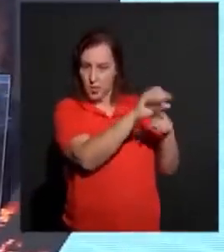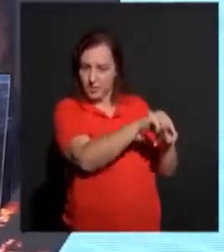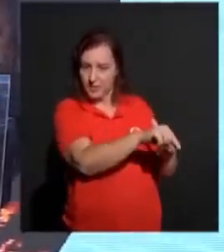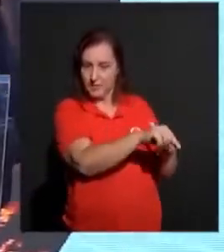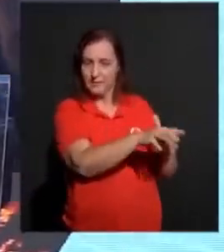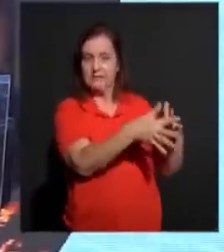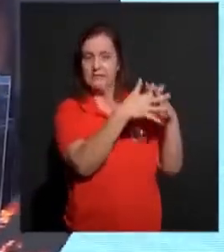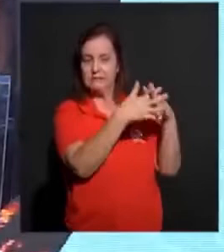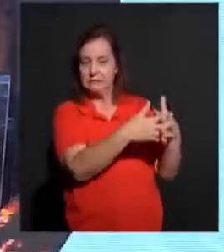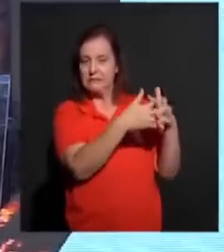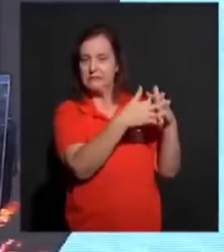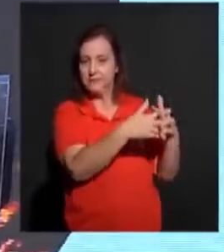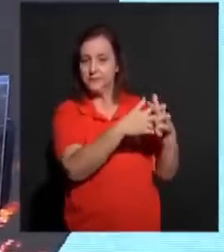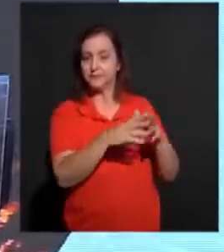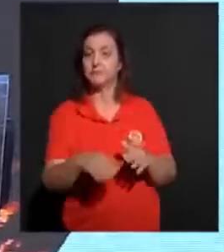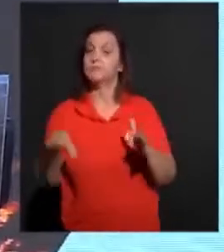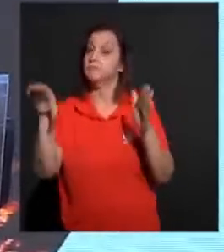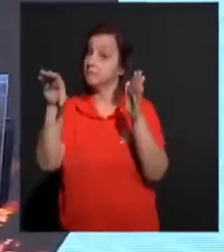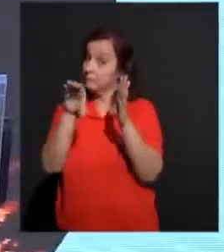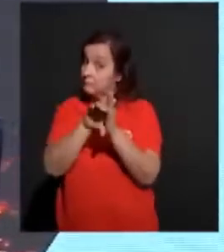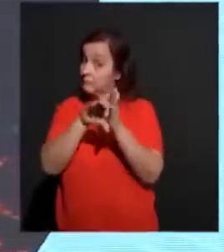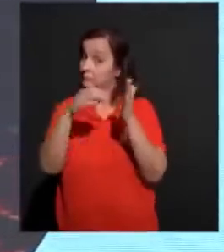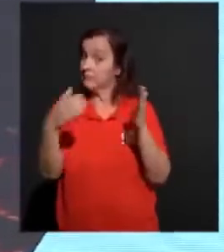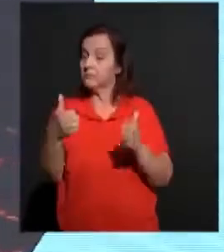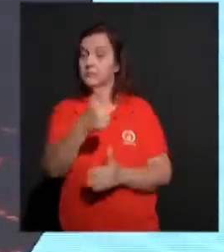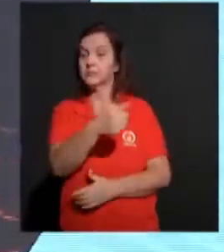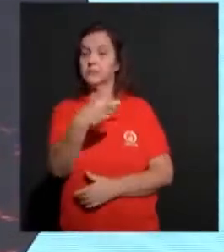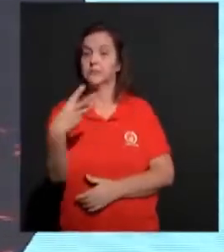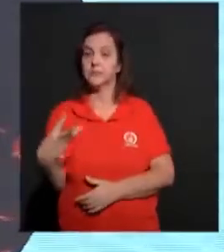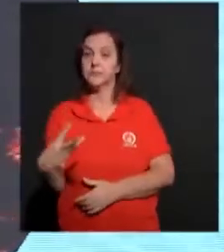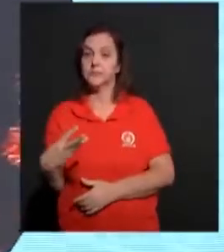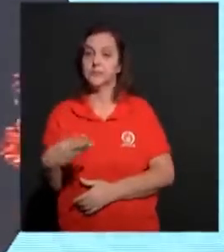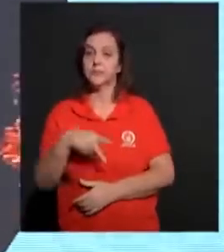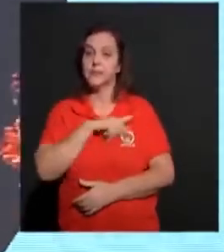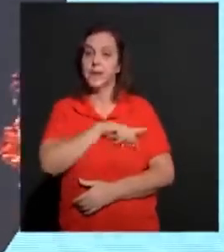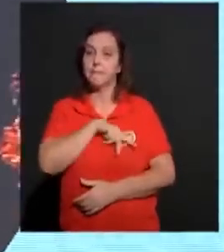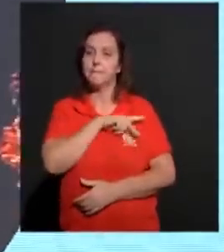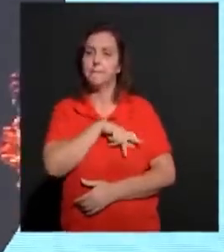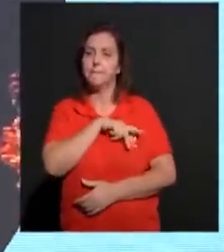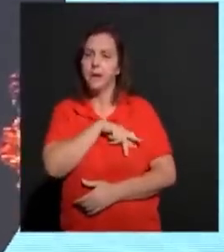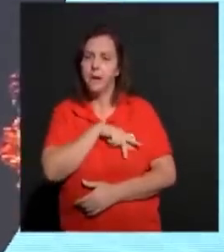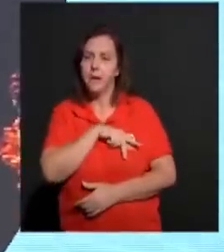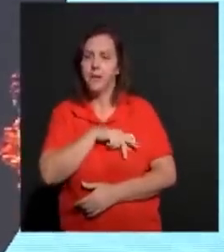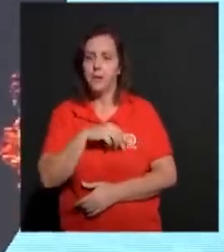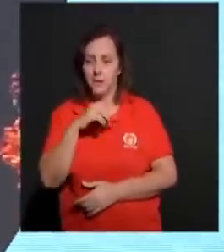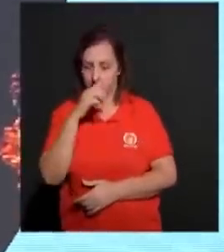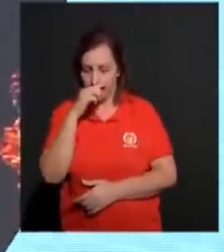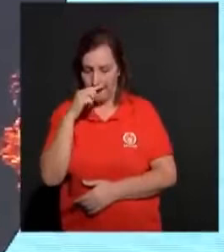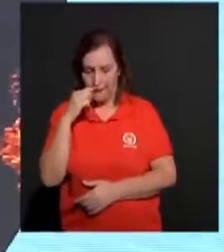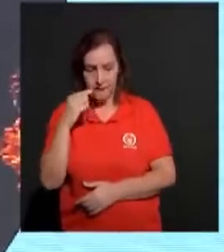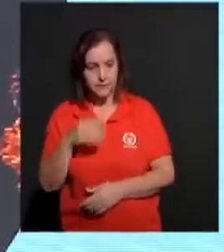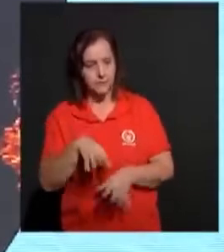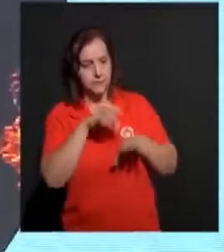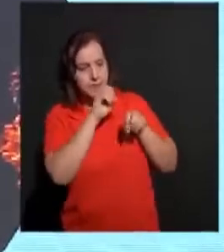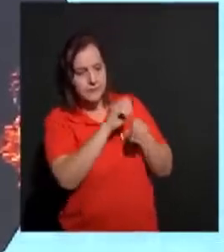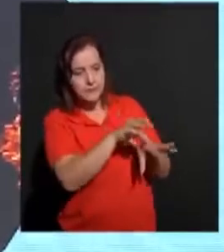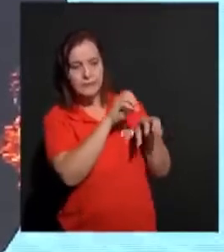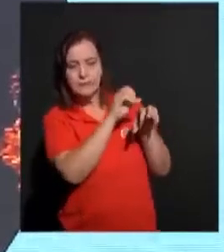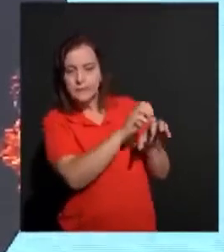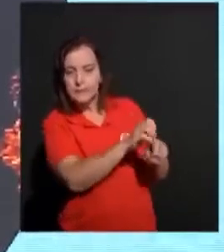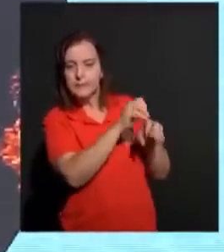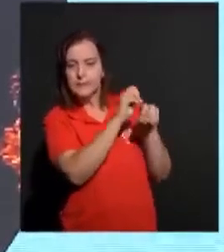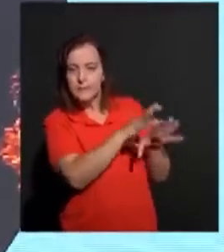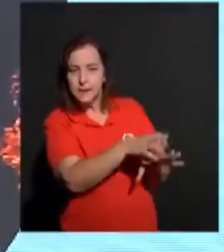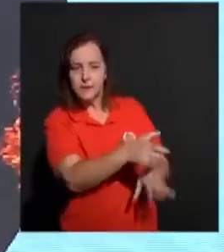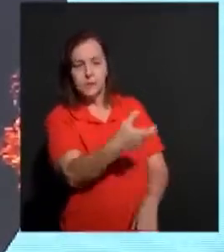E agora no capítulo 13, Paulo começa a trazer uma consciência para eles. Dizendo